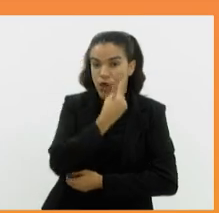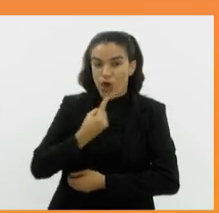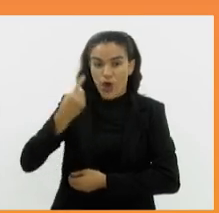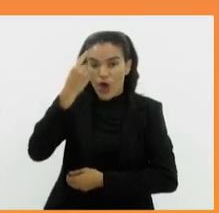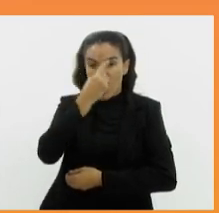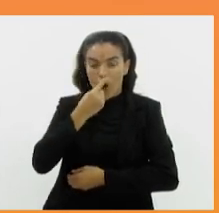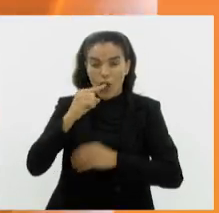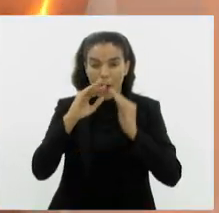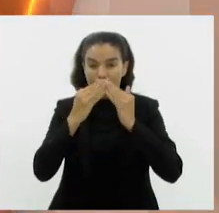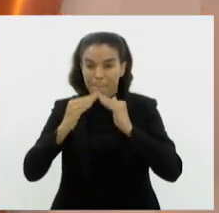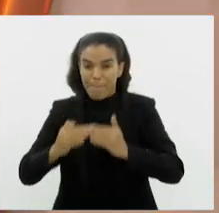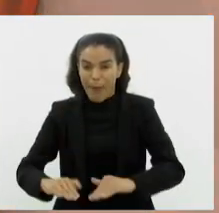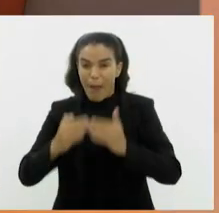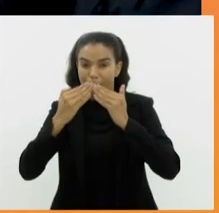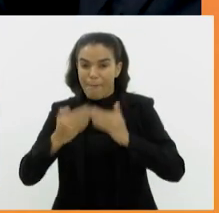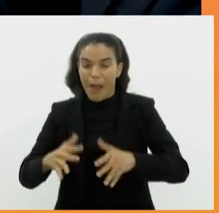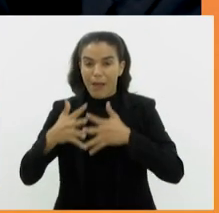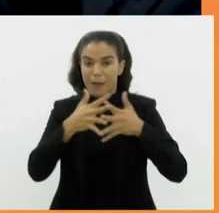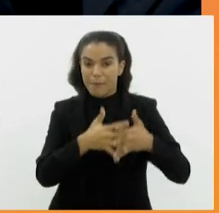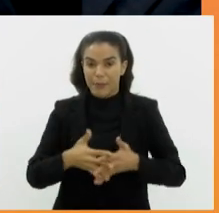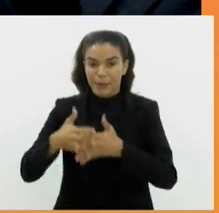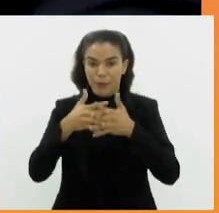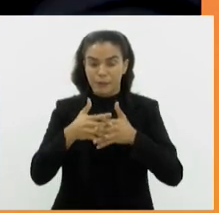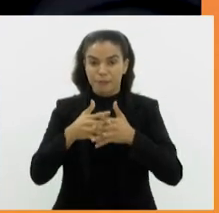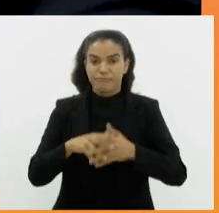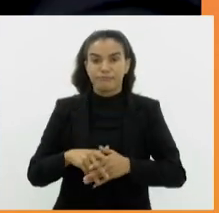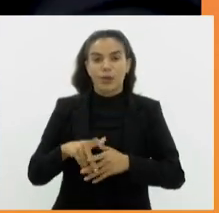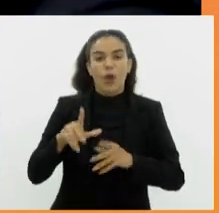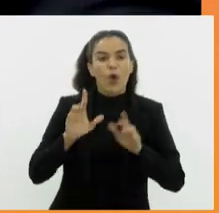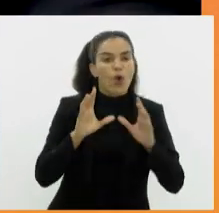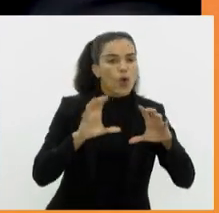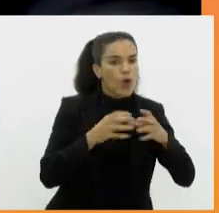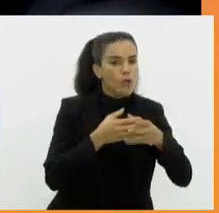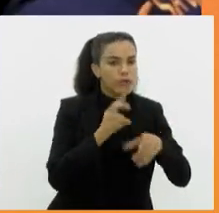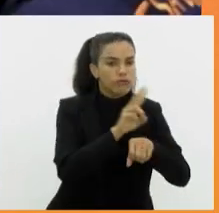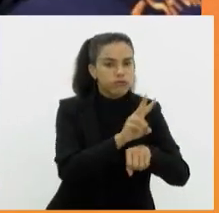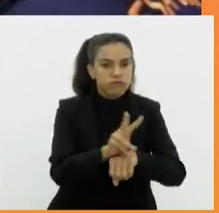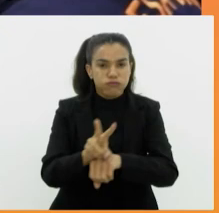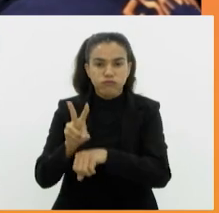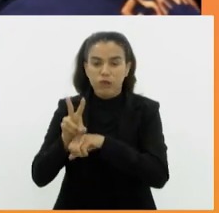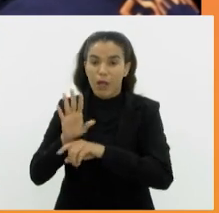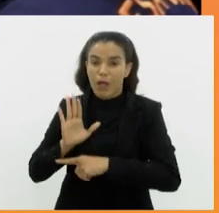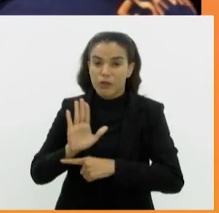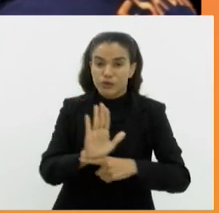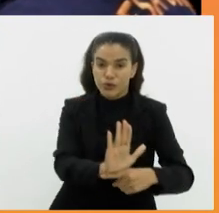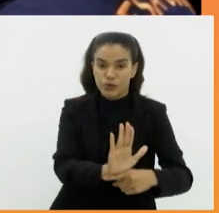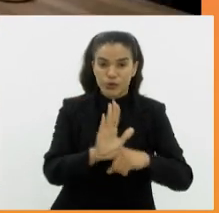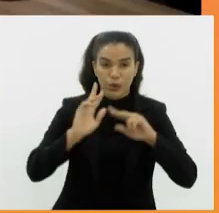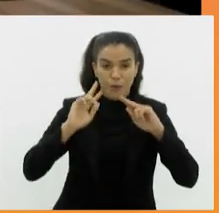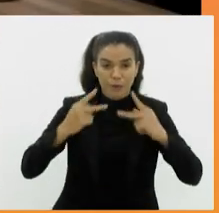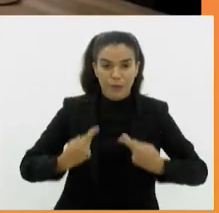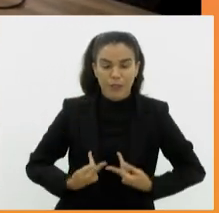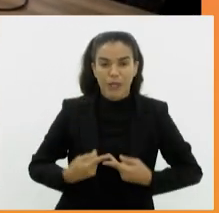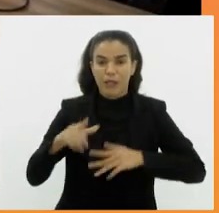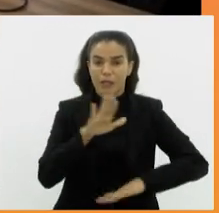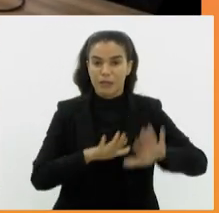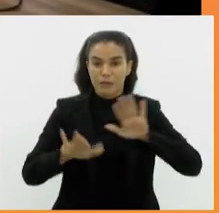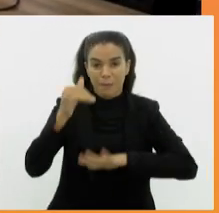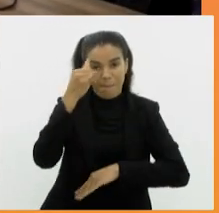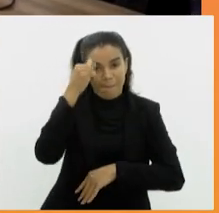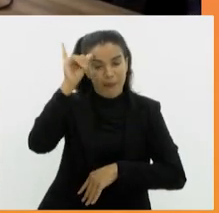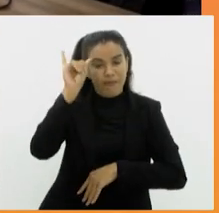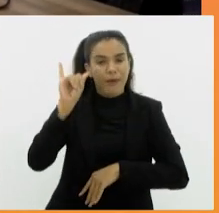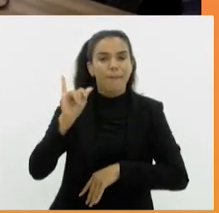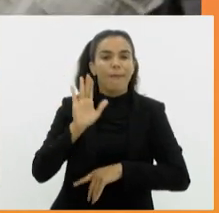escombros em Petrópolis. Comitê de Chuvas garante apoio logístico, auxílio humanitário e ações preventivas para